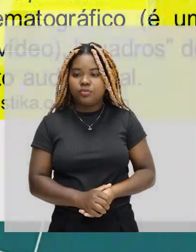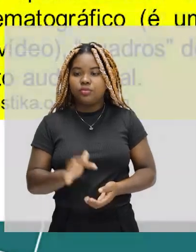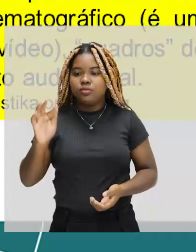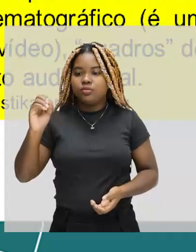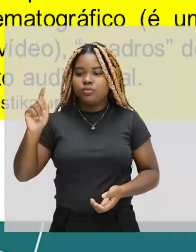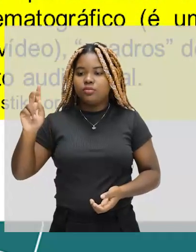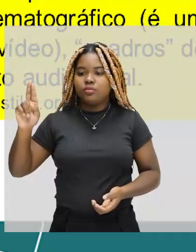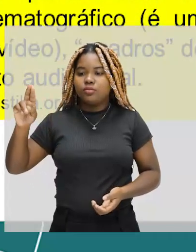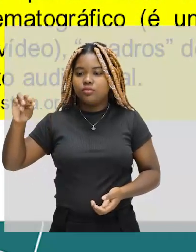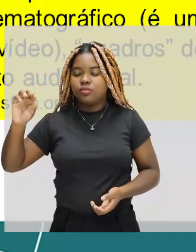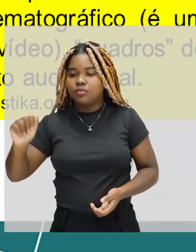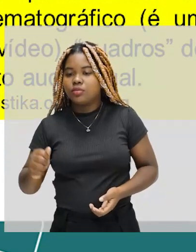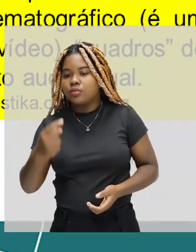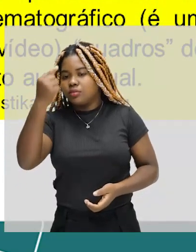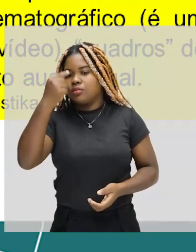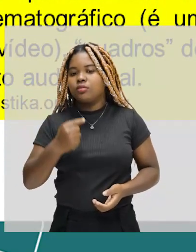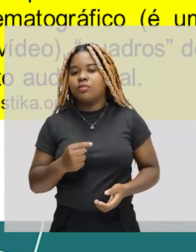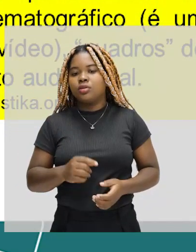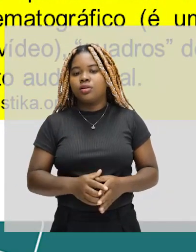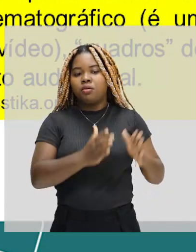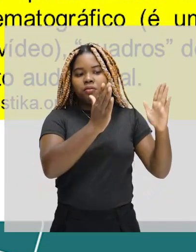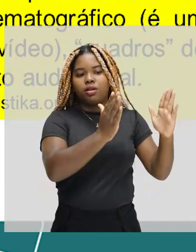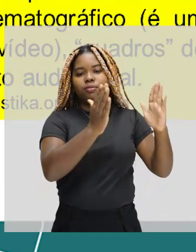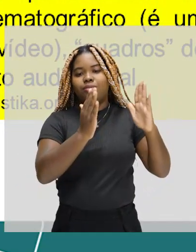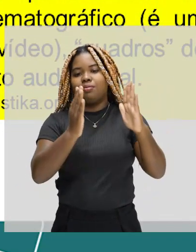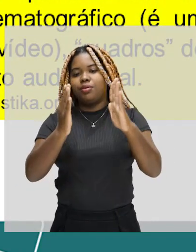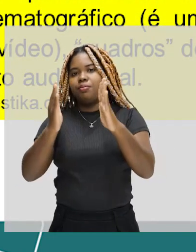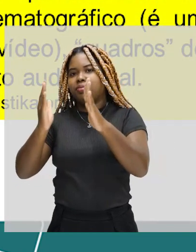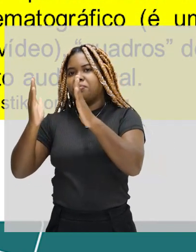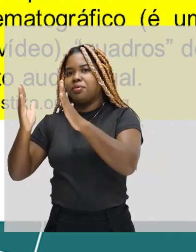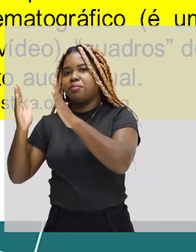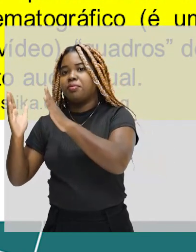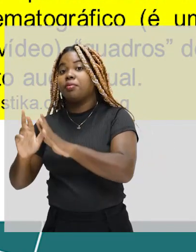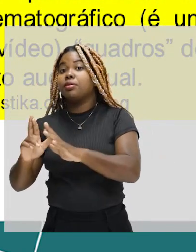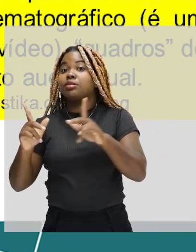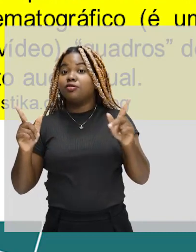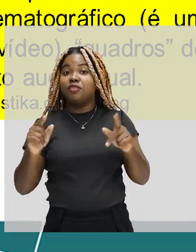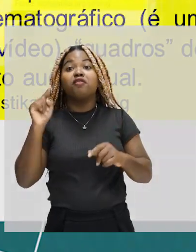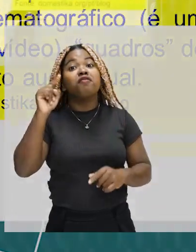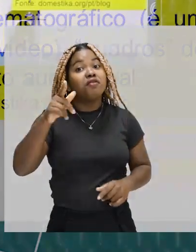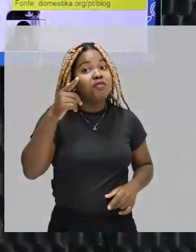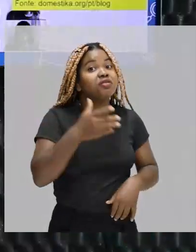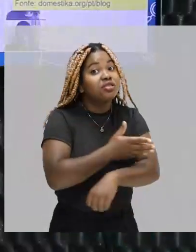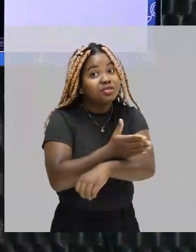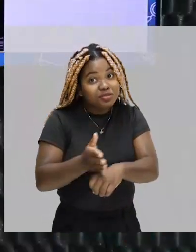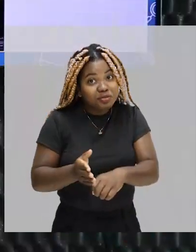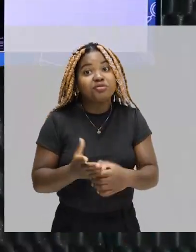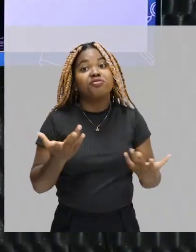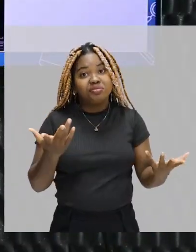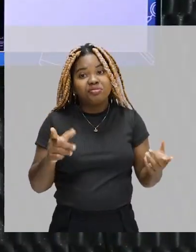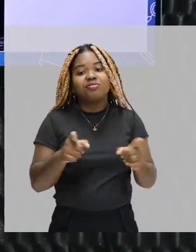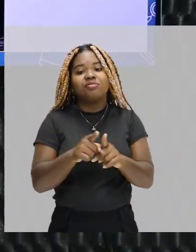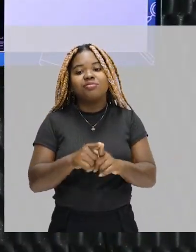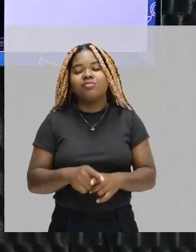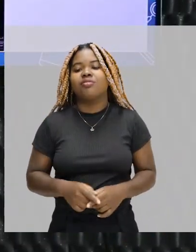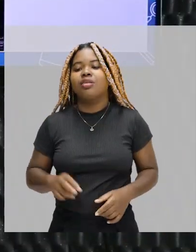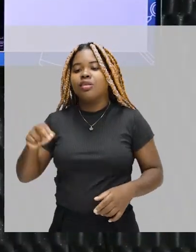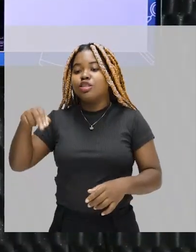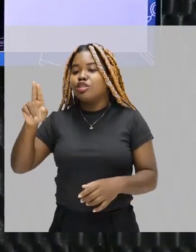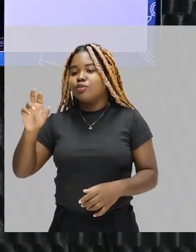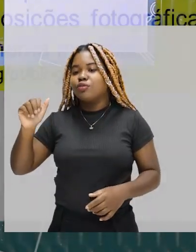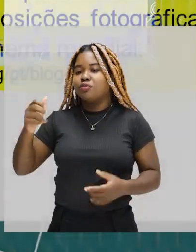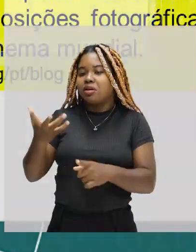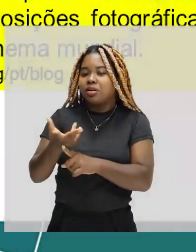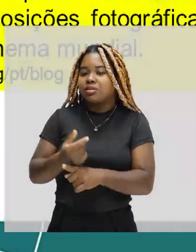Fotograma, quando as imagens são feitas em sequências, mas em posições diferentes. Vocês costumam fazer isso em redes sociais. No artístico,